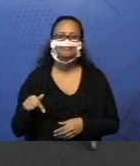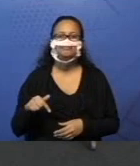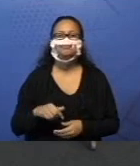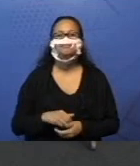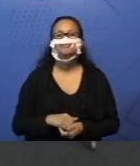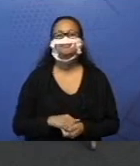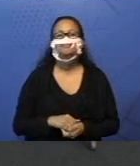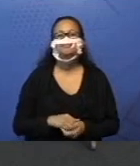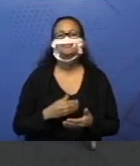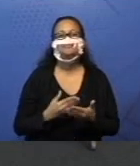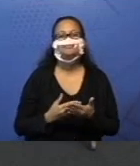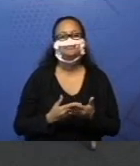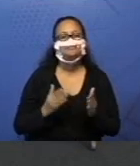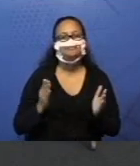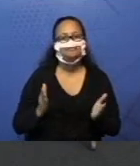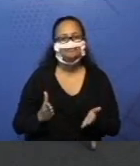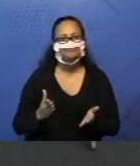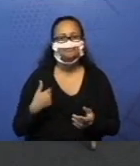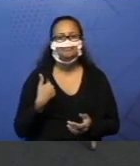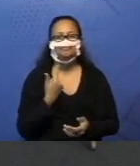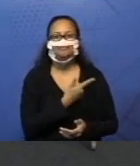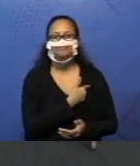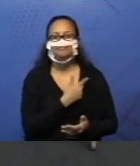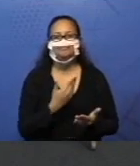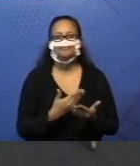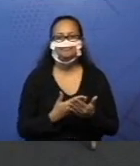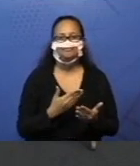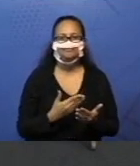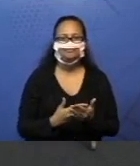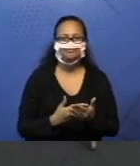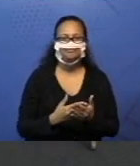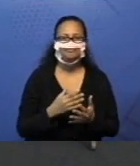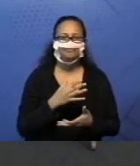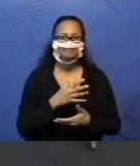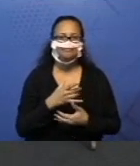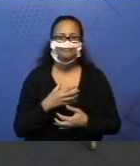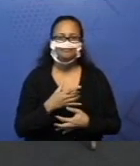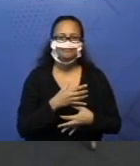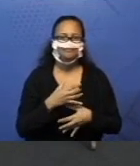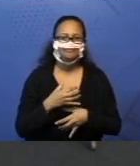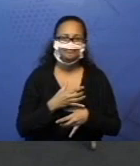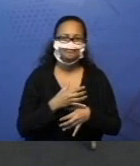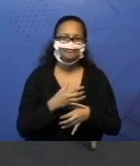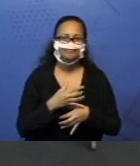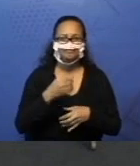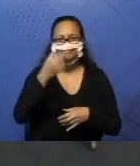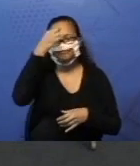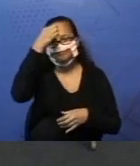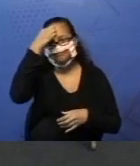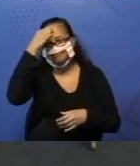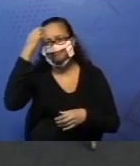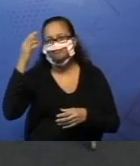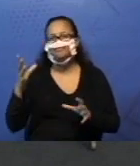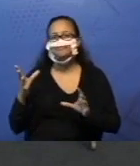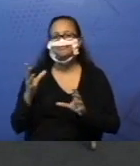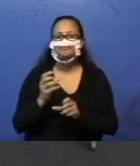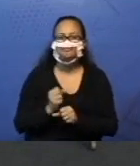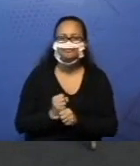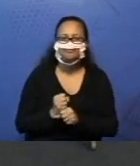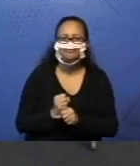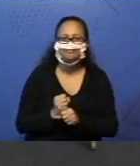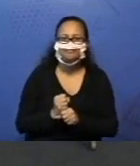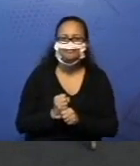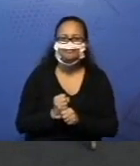Na aula de hoje, nós estudaremos cálculo mental de adição. Nós já falamos bastante sobre adição,